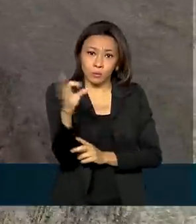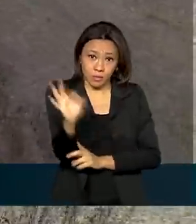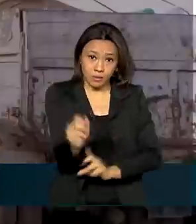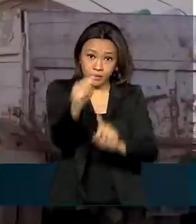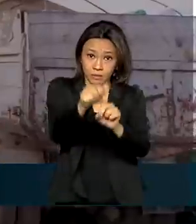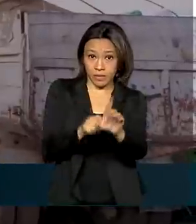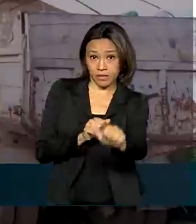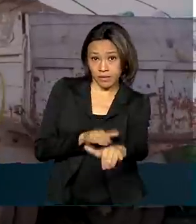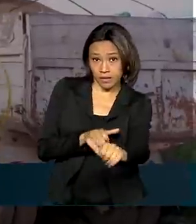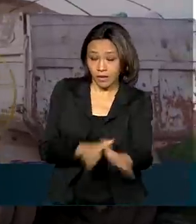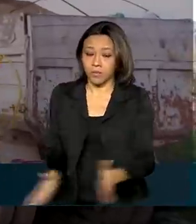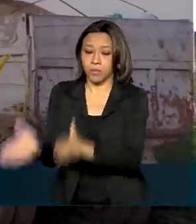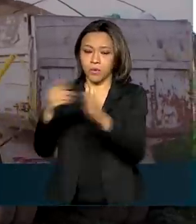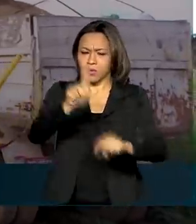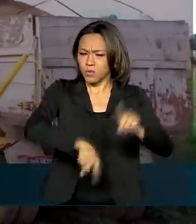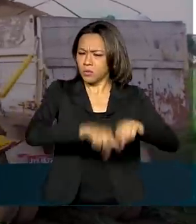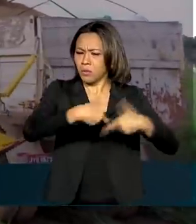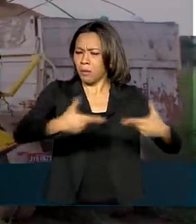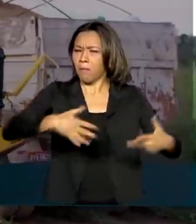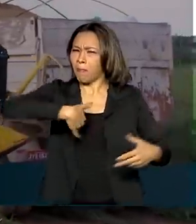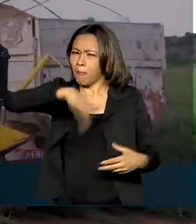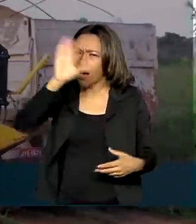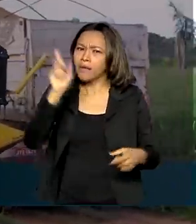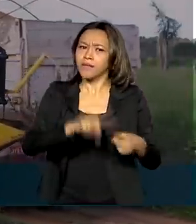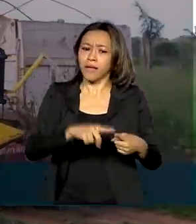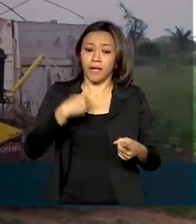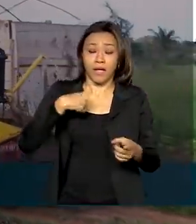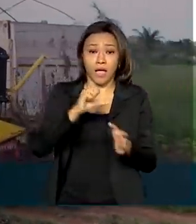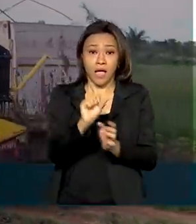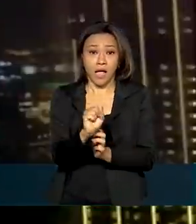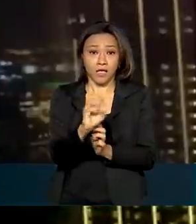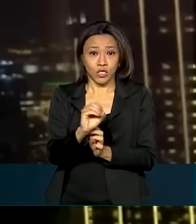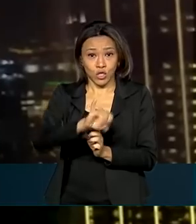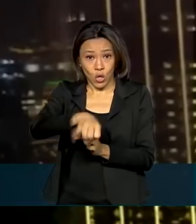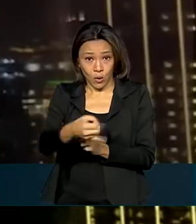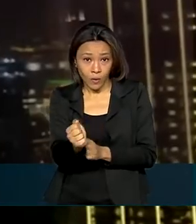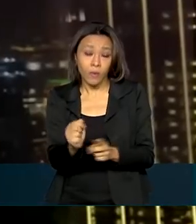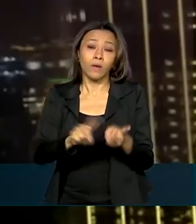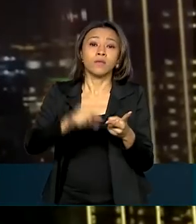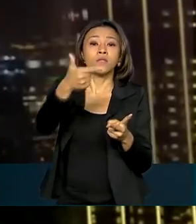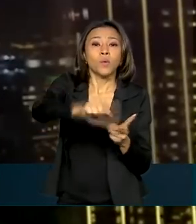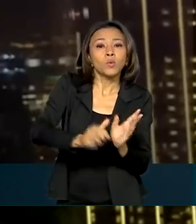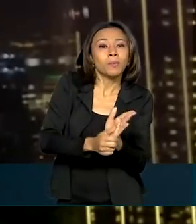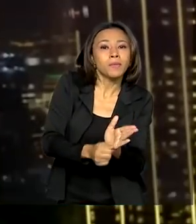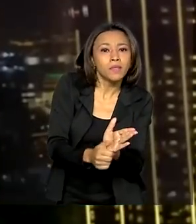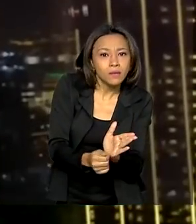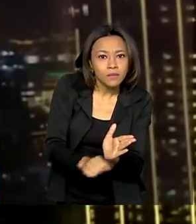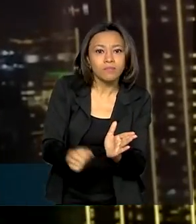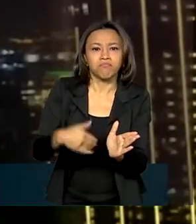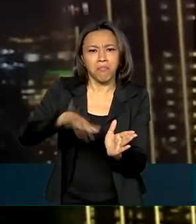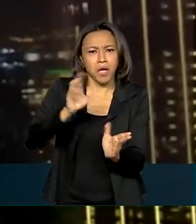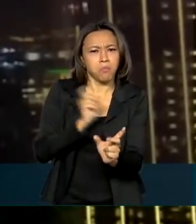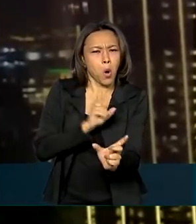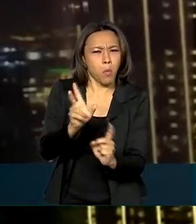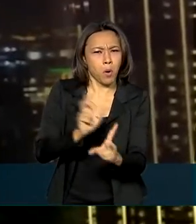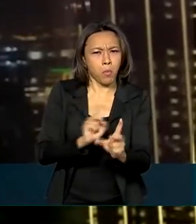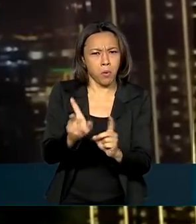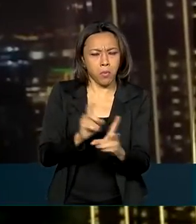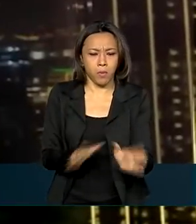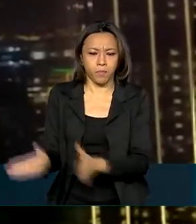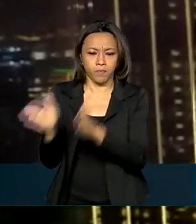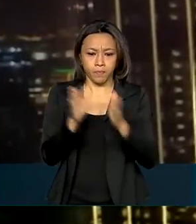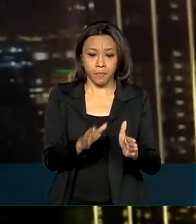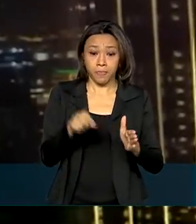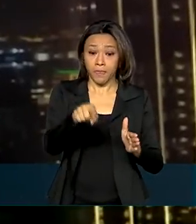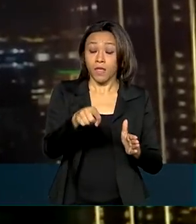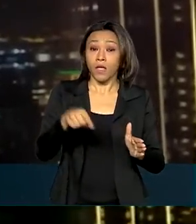setembro. Os produtos mais exportados foram a soja e o milho. O ano até agora foi muito forte para